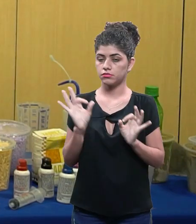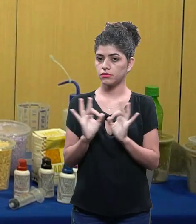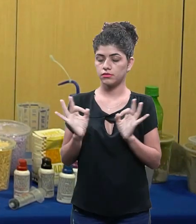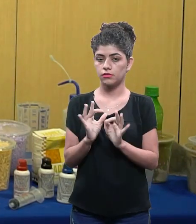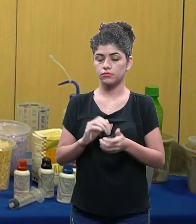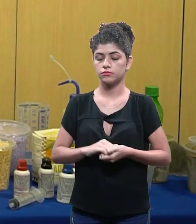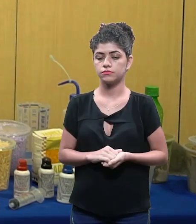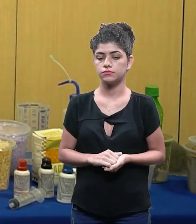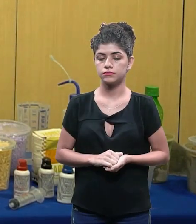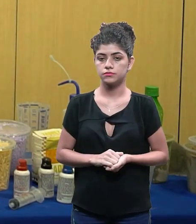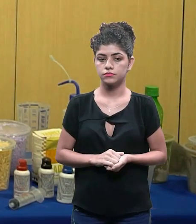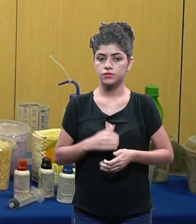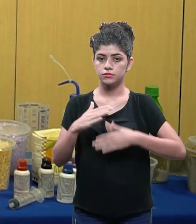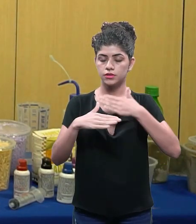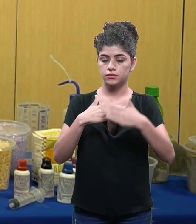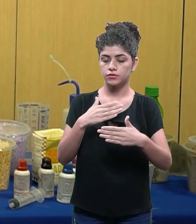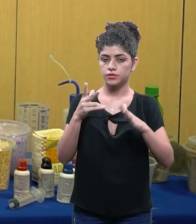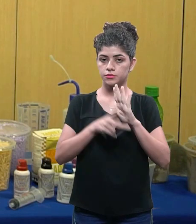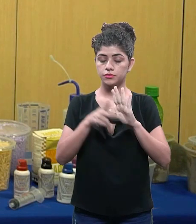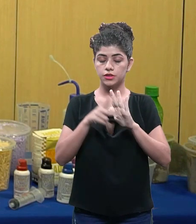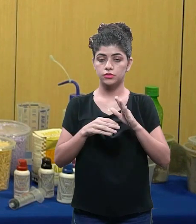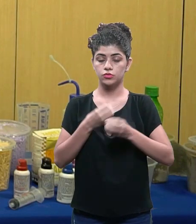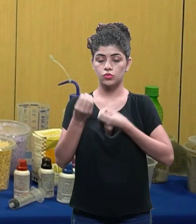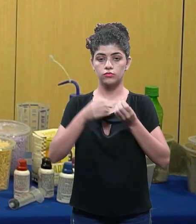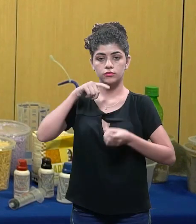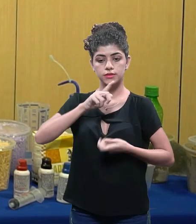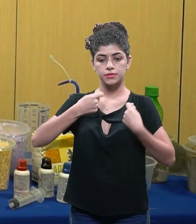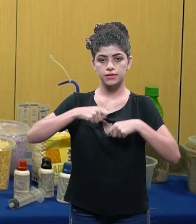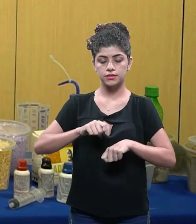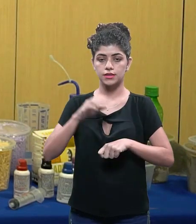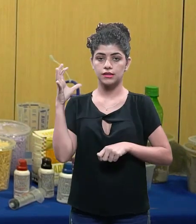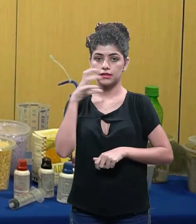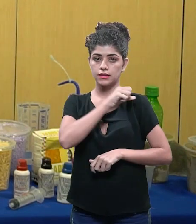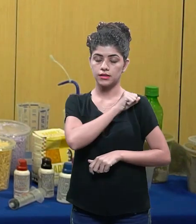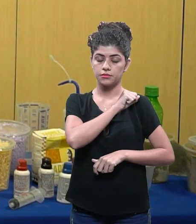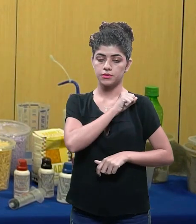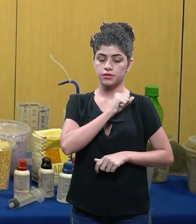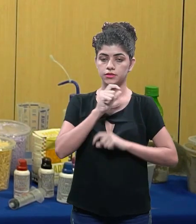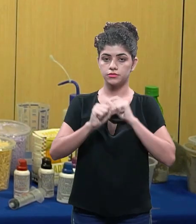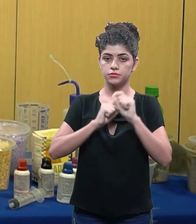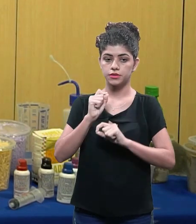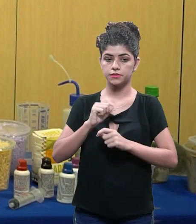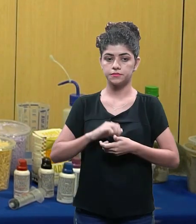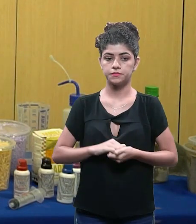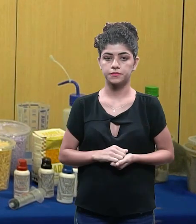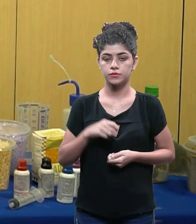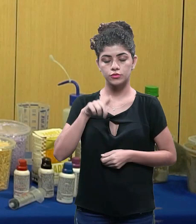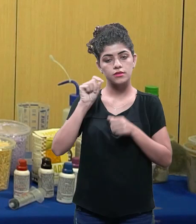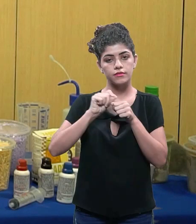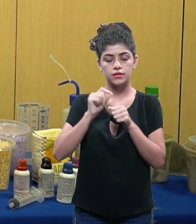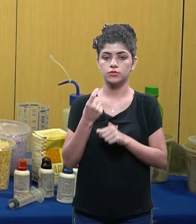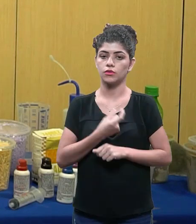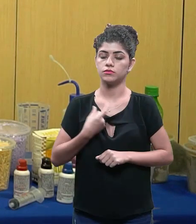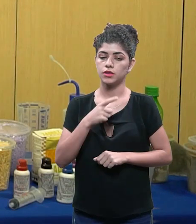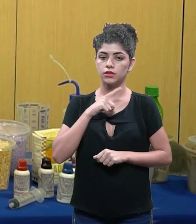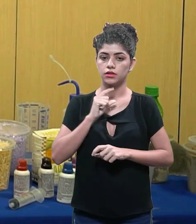para entender toda essa metodologia para desenvolver seus projetos. Então, como é uma coisa que você precisa fazer rápida, que a gente fala do maker, faça